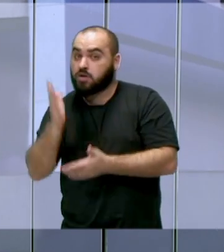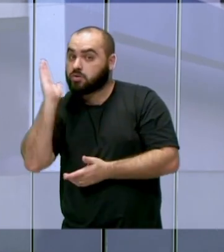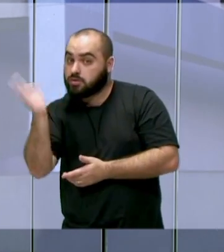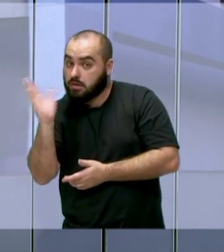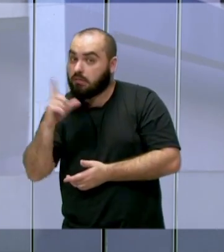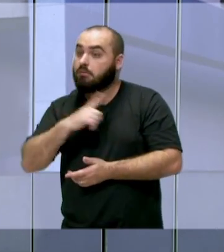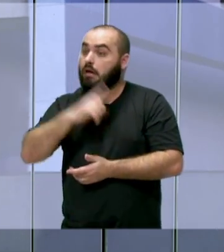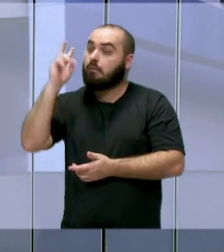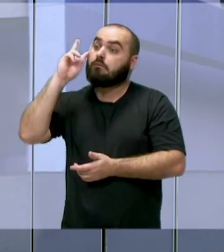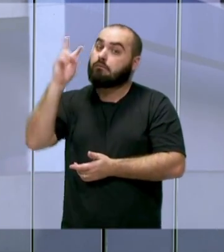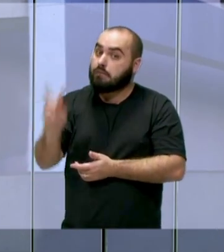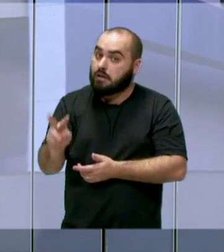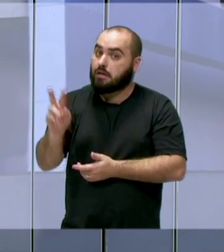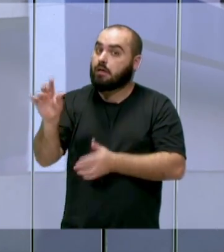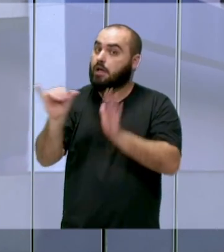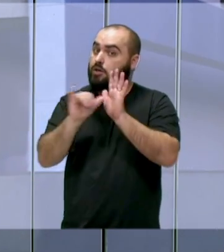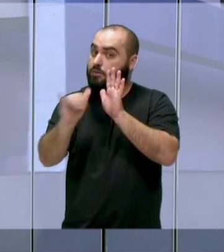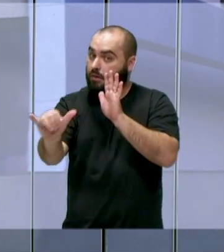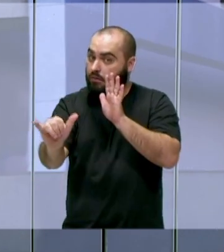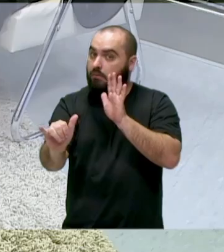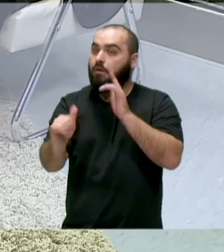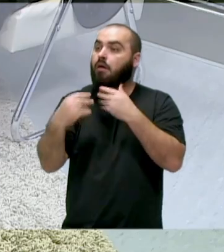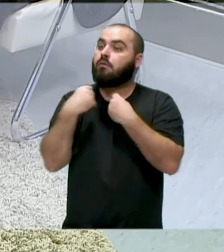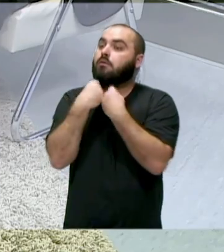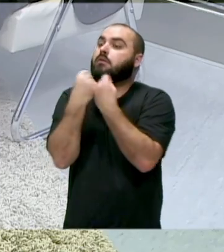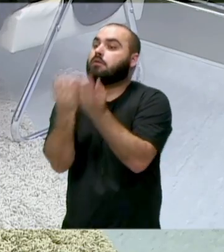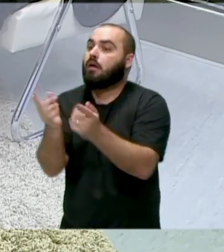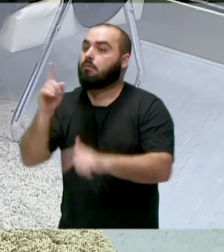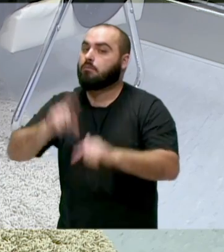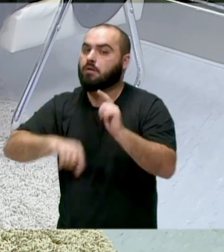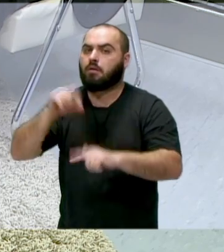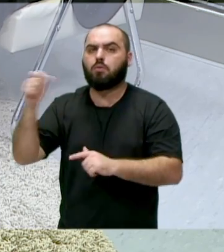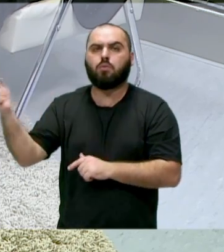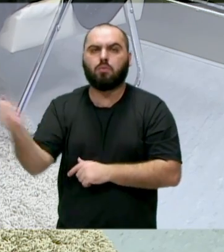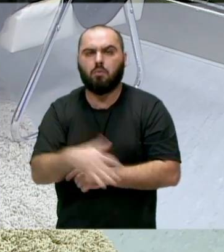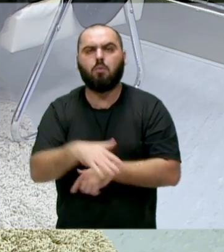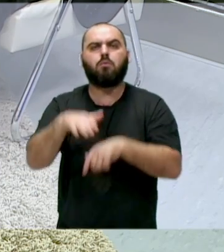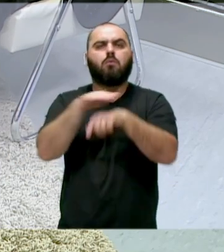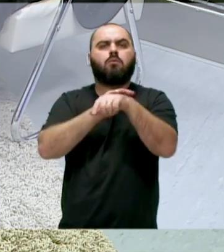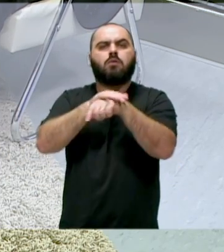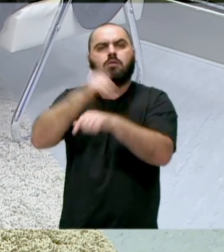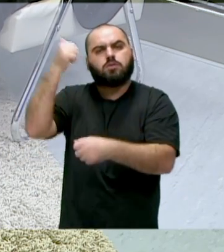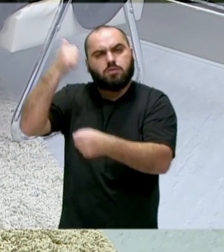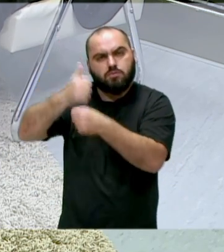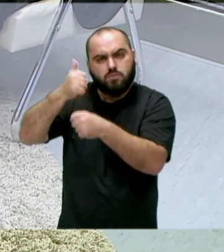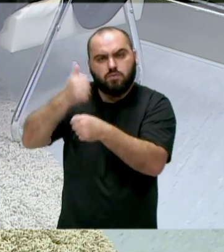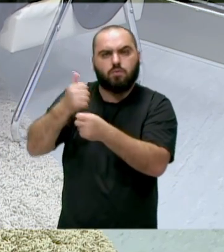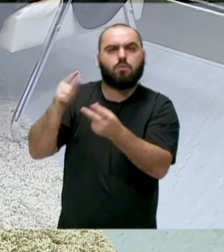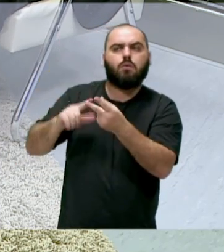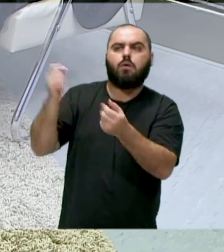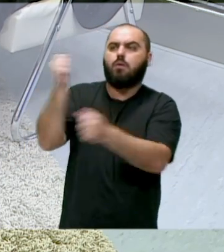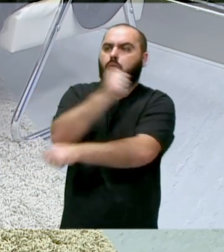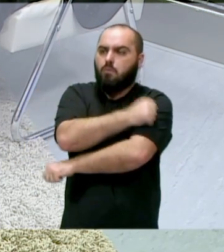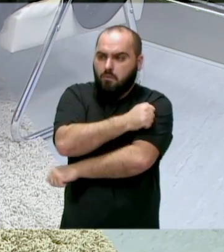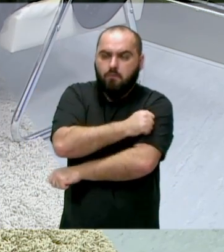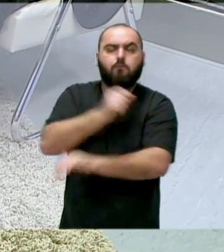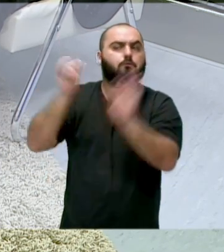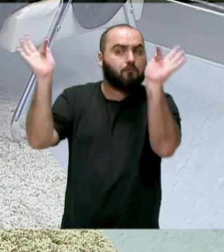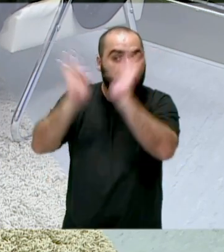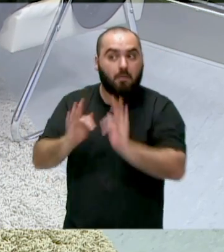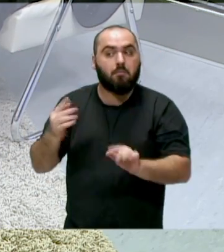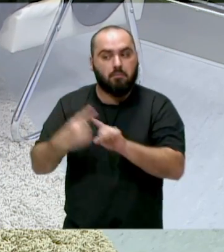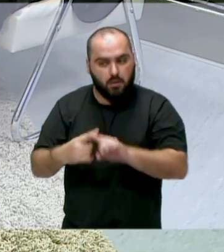tiveram acesso ao edital, e a gente foi levar mais algum material atualizado, conversar com a diretora, com os alunos, e a gente ficou bem feliz porque eles já estão